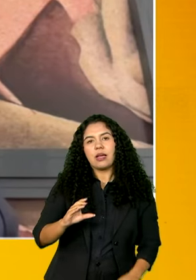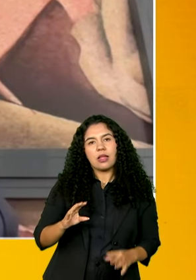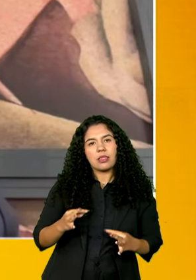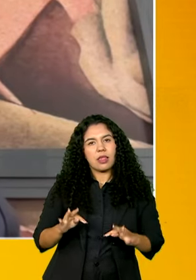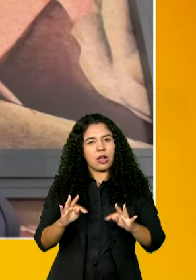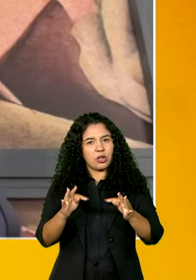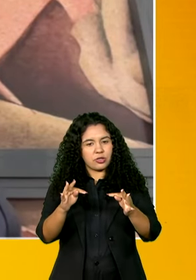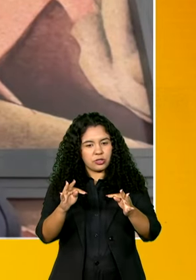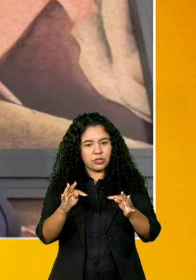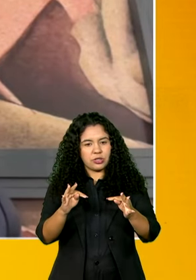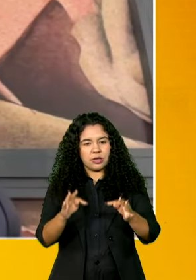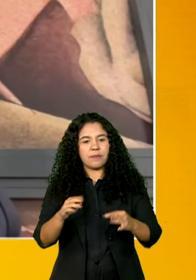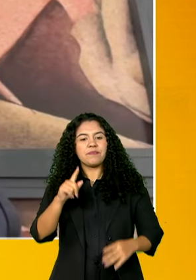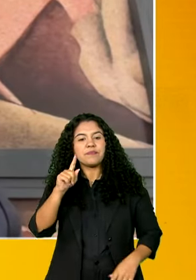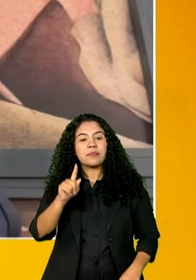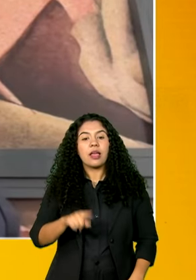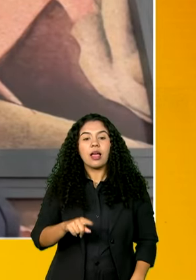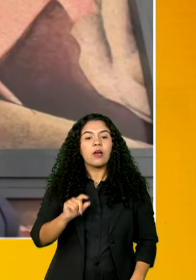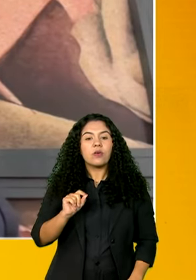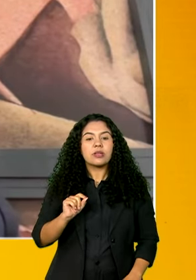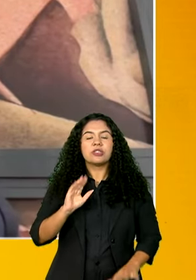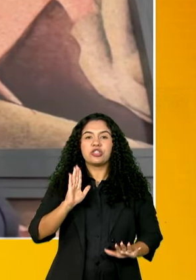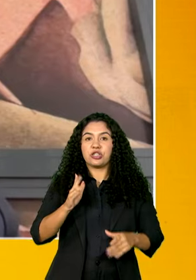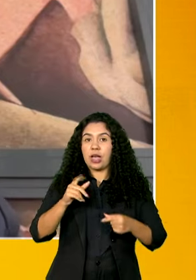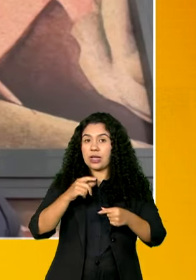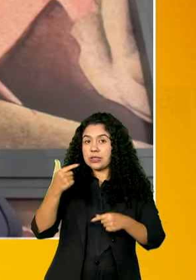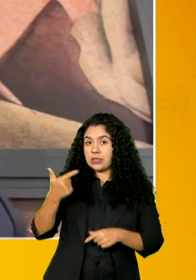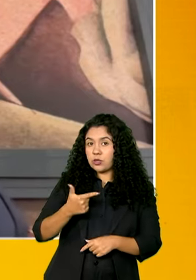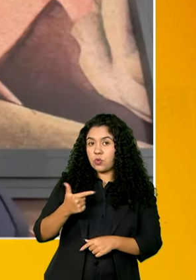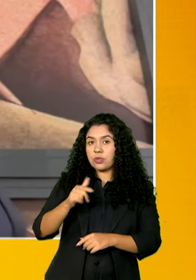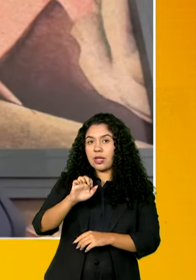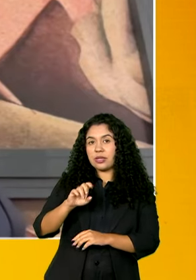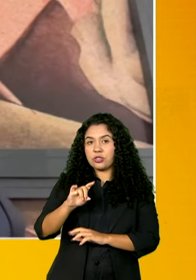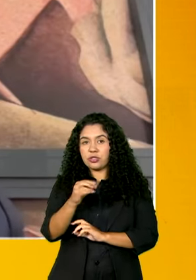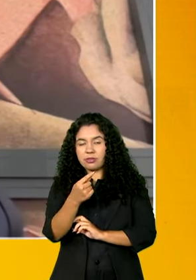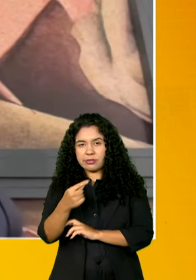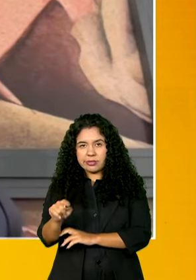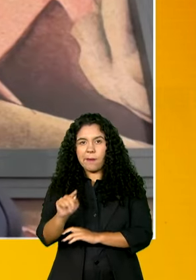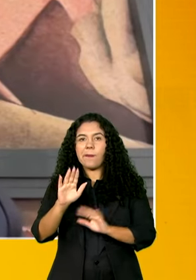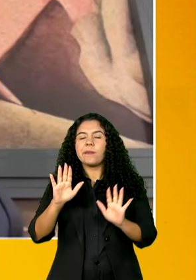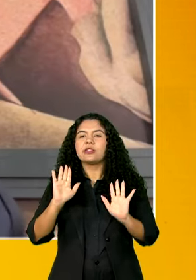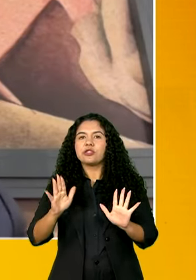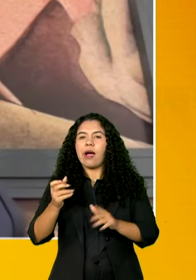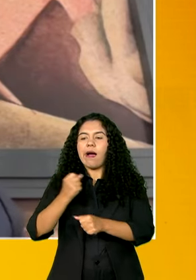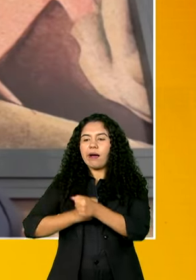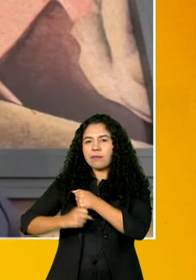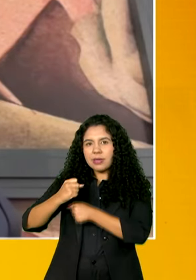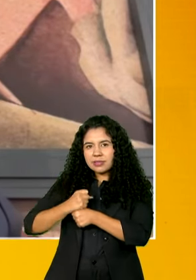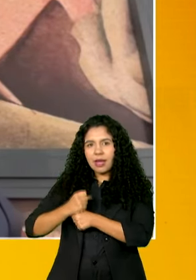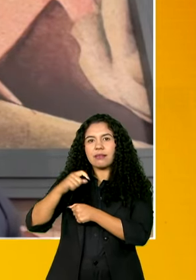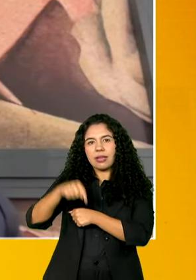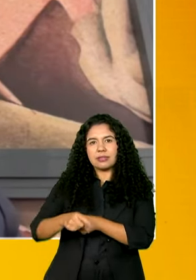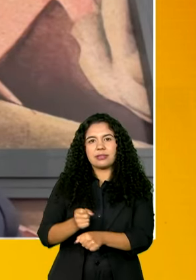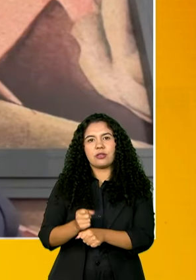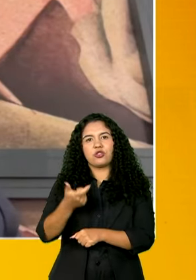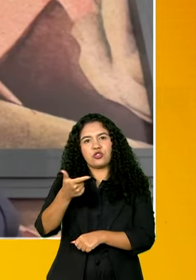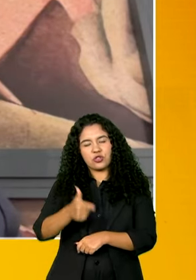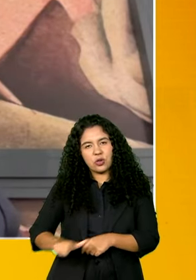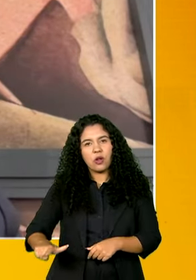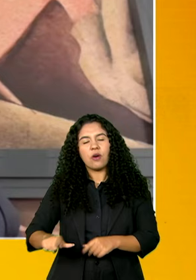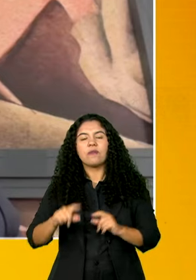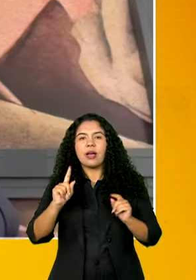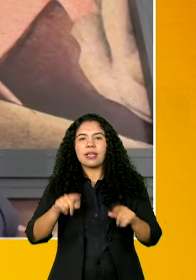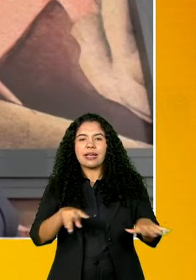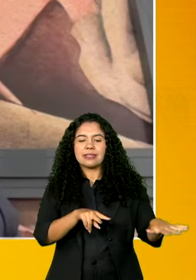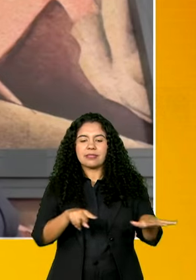ciência, é o Hackathon Pop. Ele já está na sua segunda edição, nós fizemos ano passado também, e ele acontece durante a Semana Nacional de Ciência